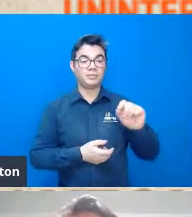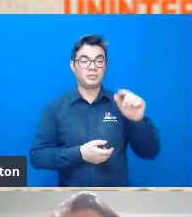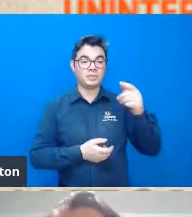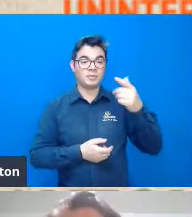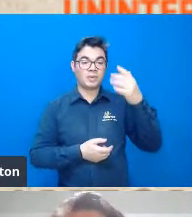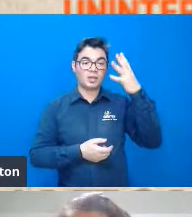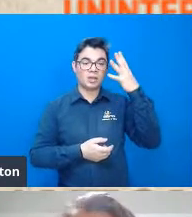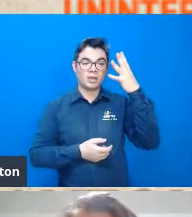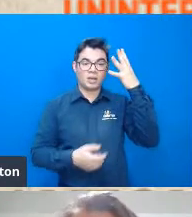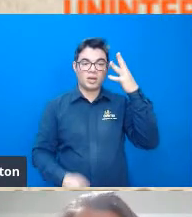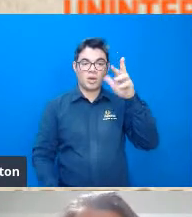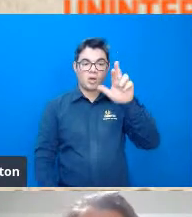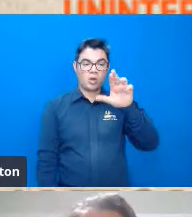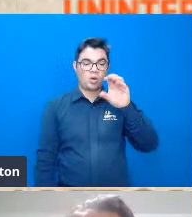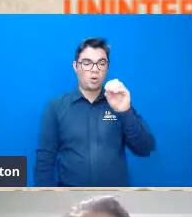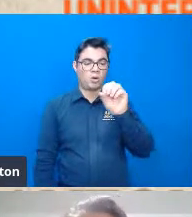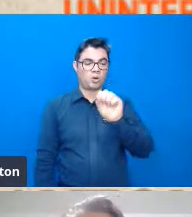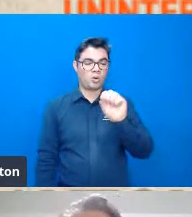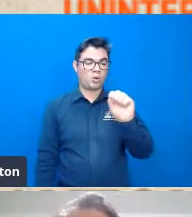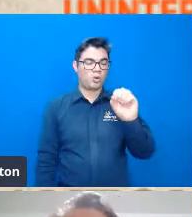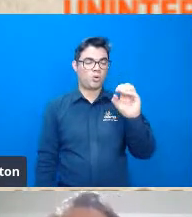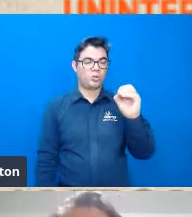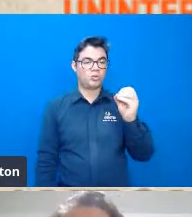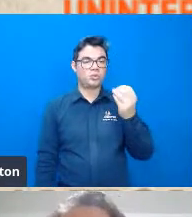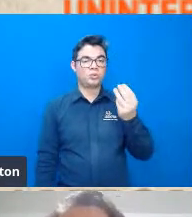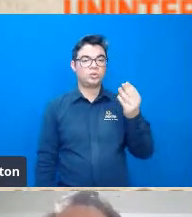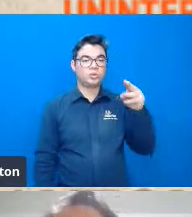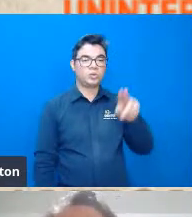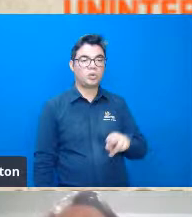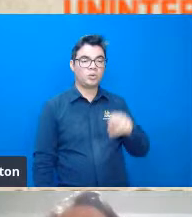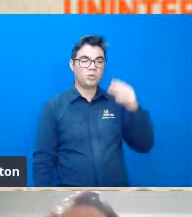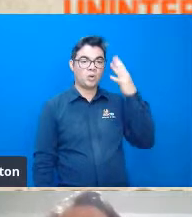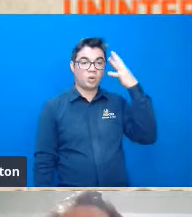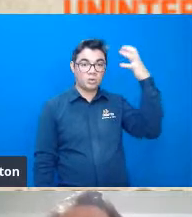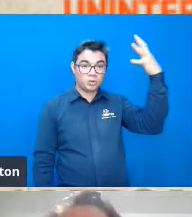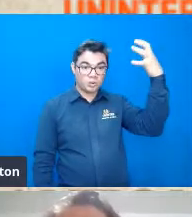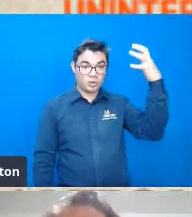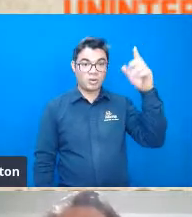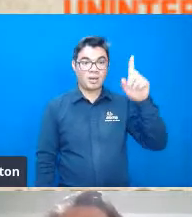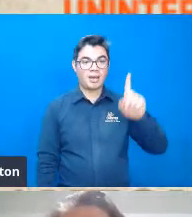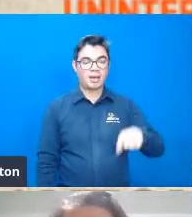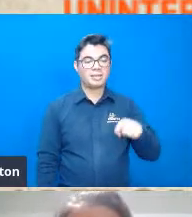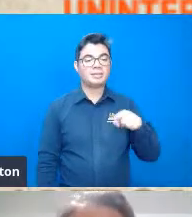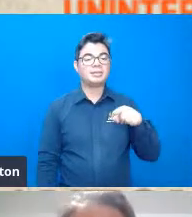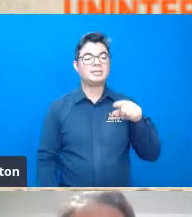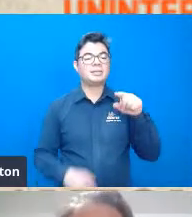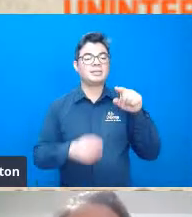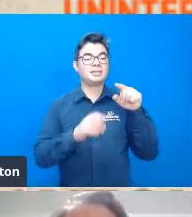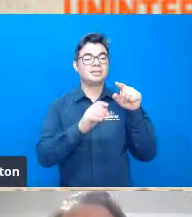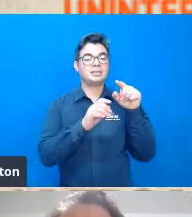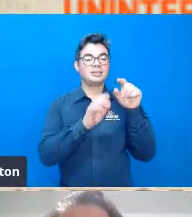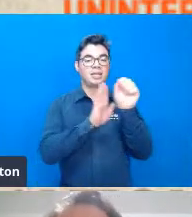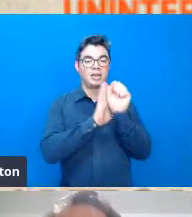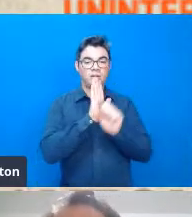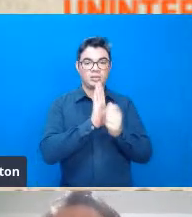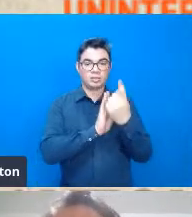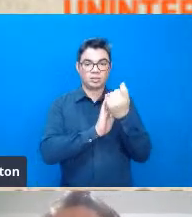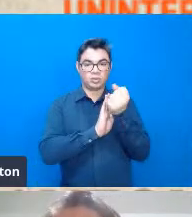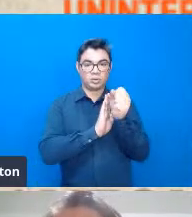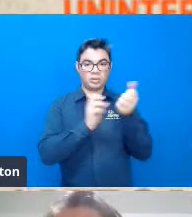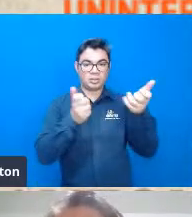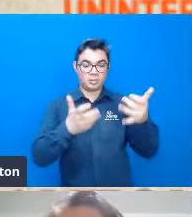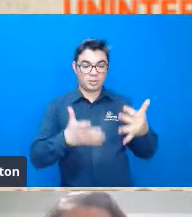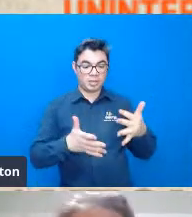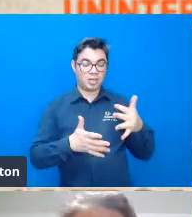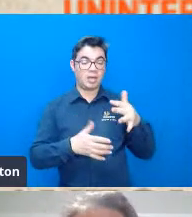lá no século 18, ele comentou que, de fato, o homem é o produto do meio em que ele vive, né? Justamente pelo que eu comentei, nós sofremos